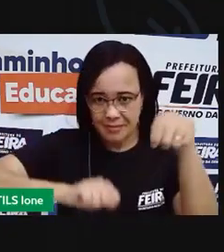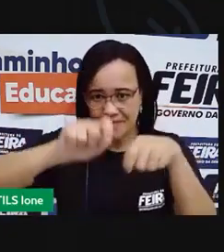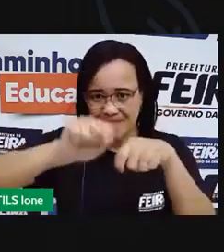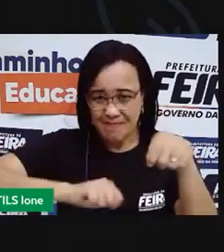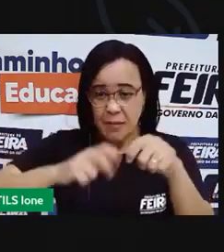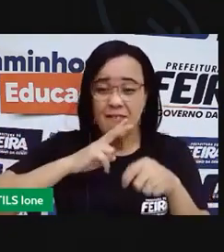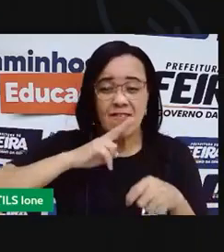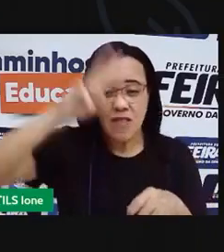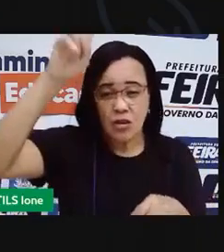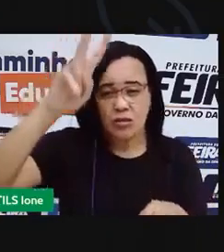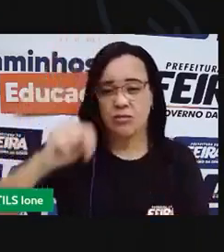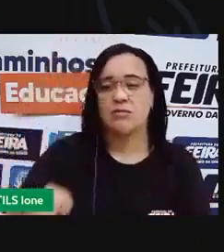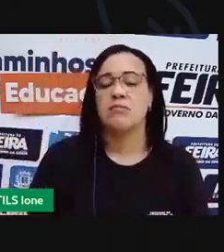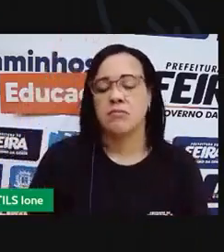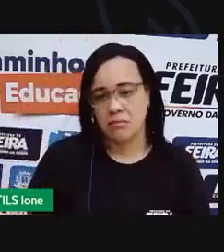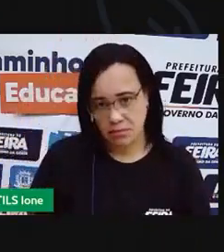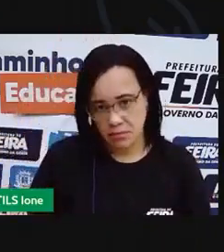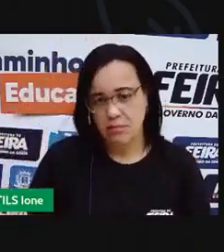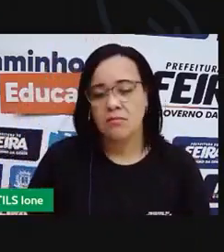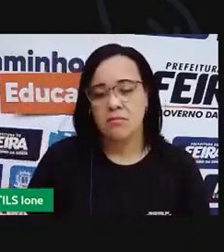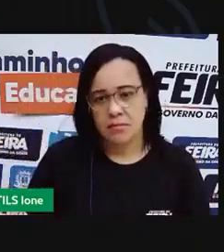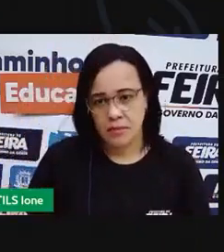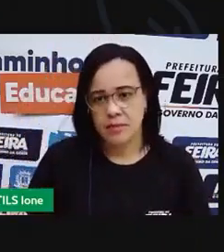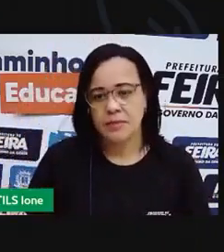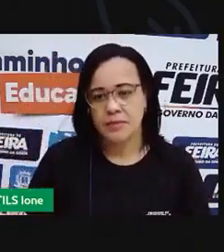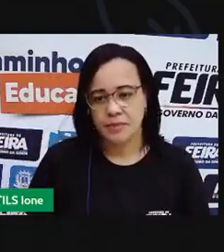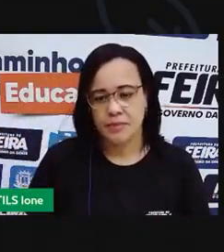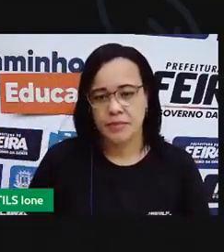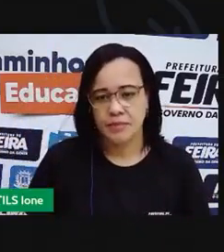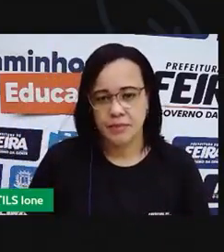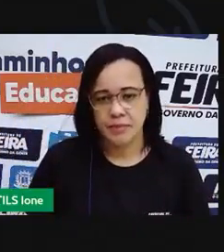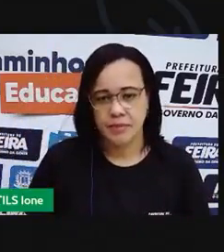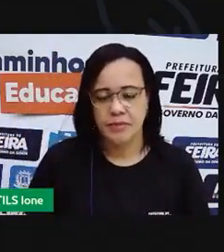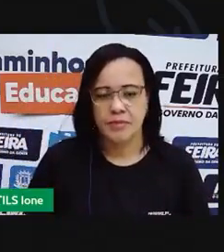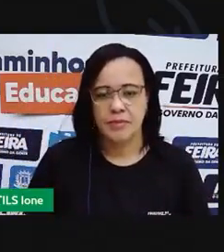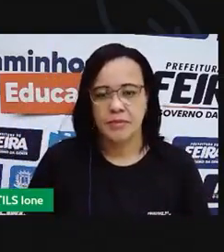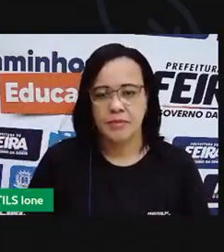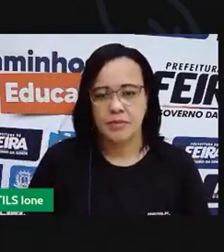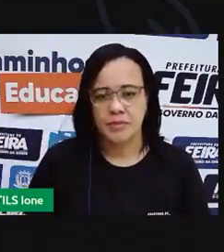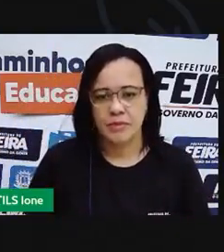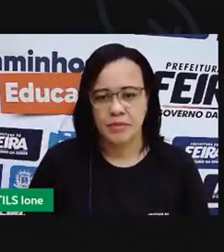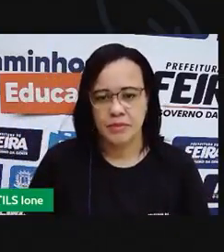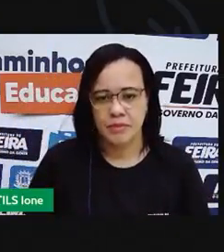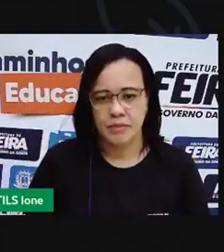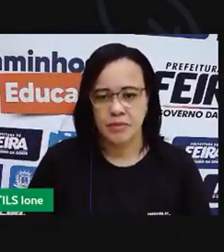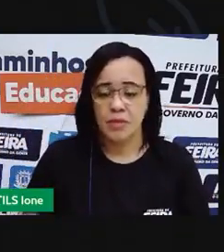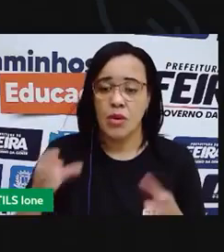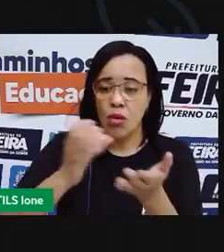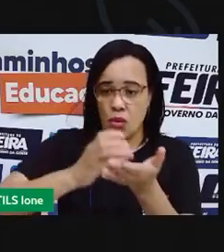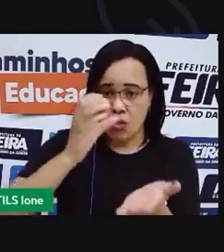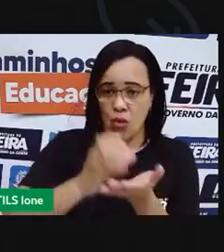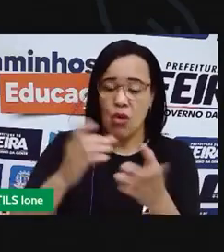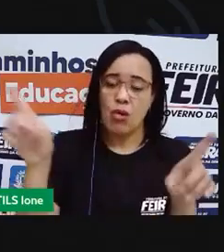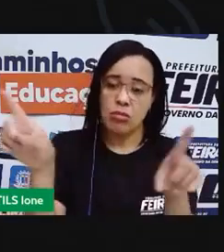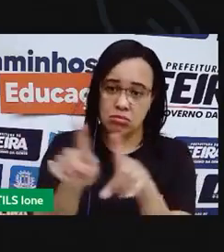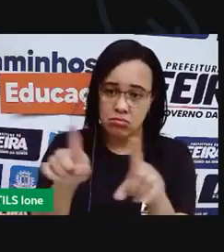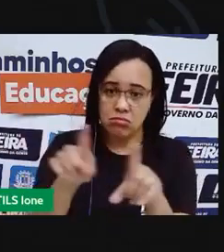mas eu consigo rasgar se eu pegar aqui o copo